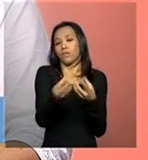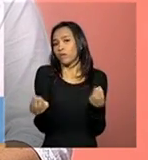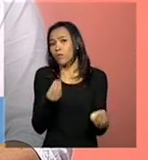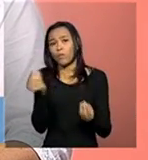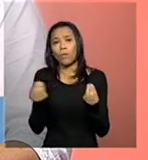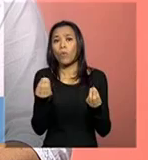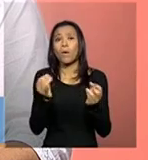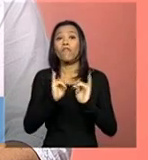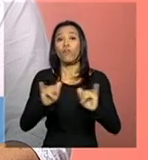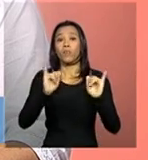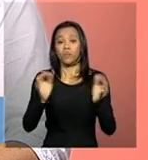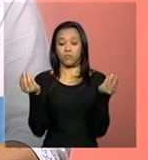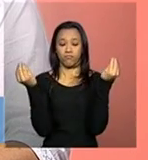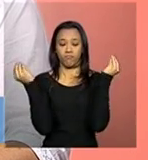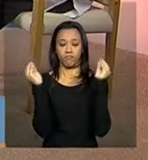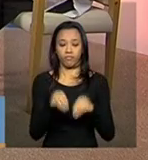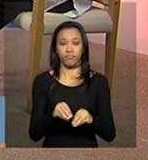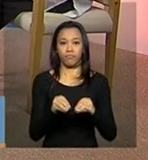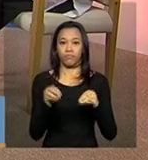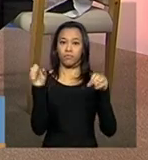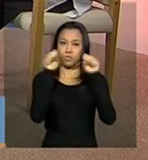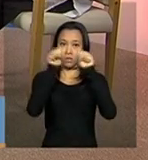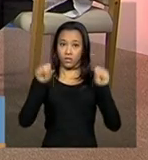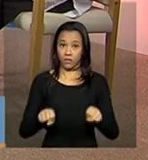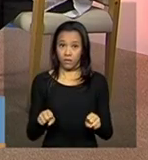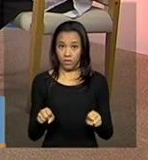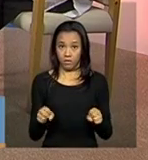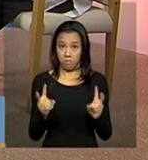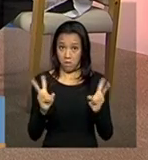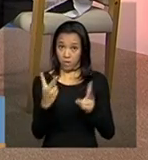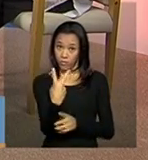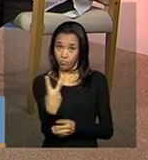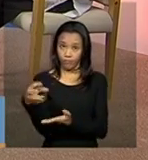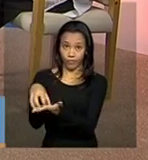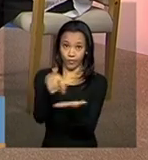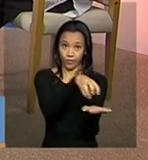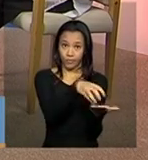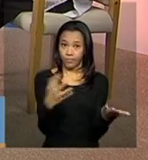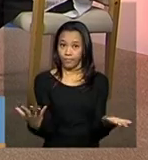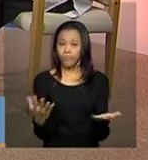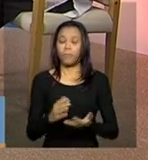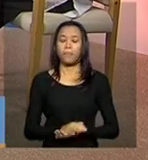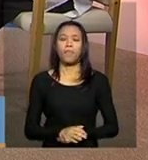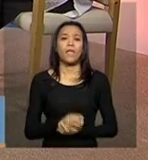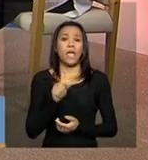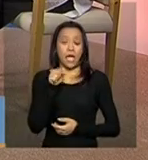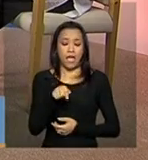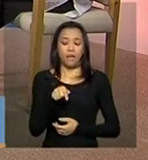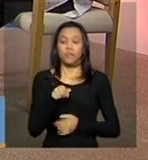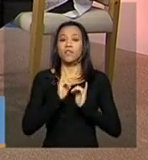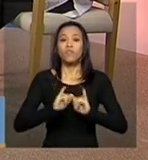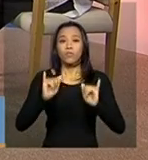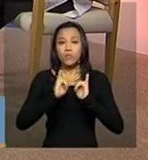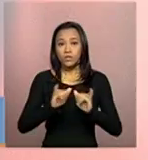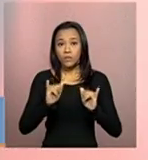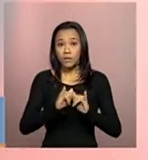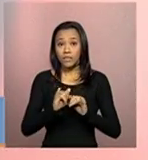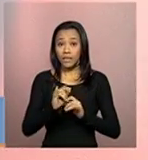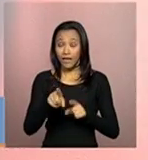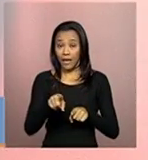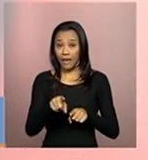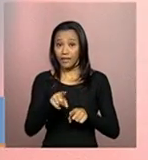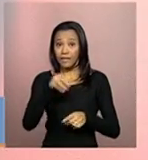sistema? Essa informação, ela se refere à inserção de uma entidade dentro do Quineas.